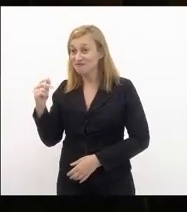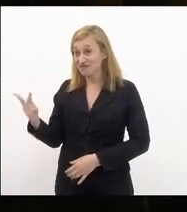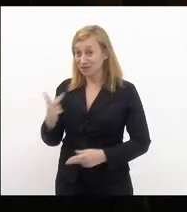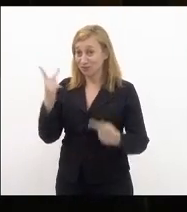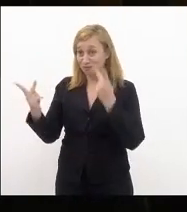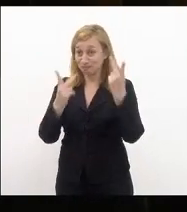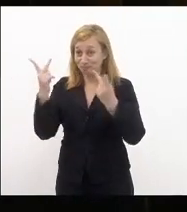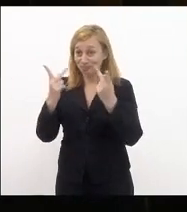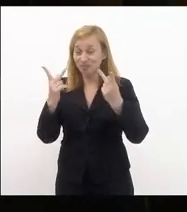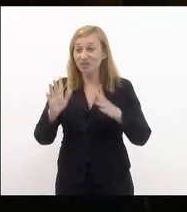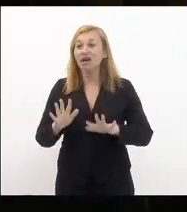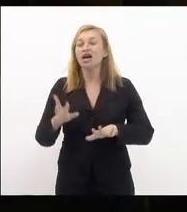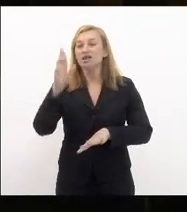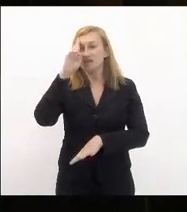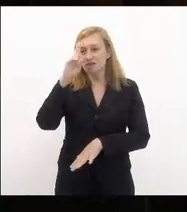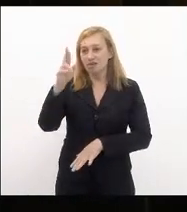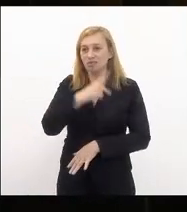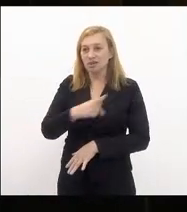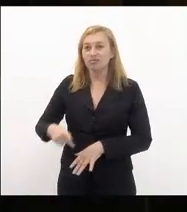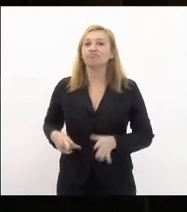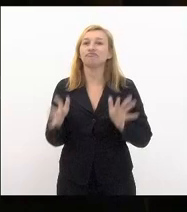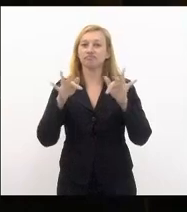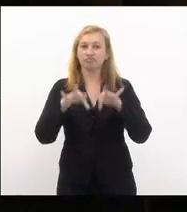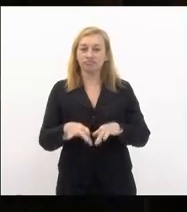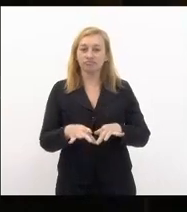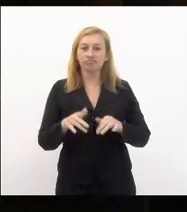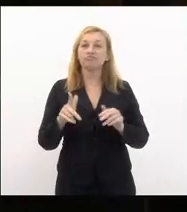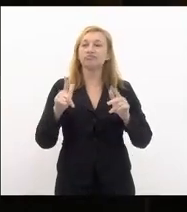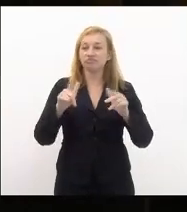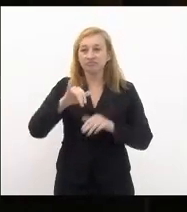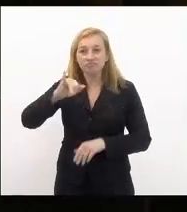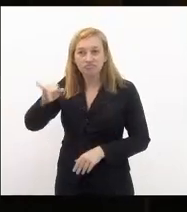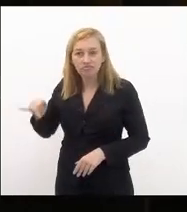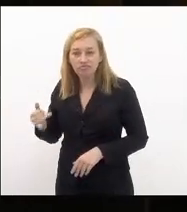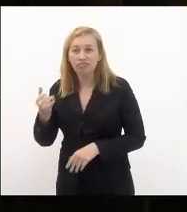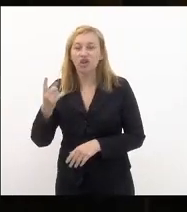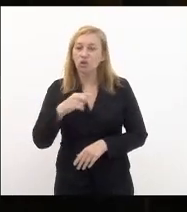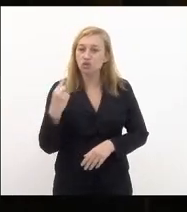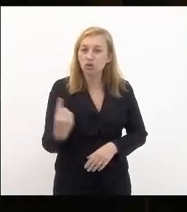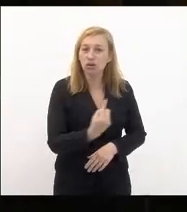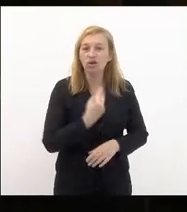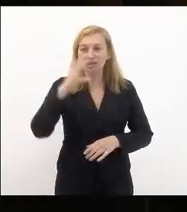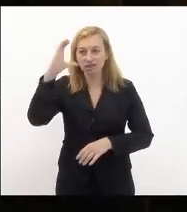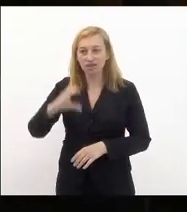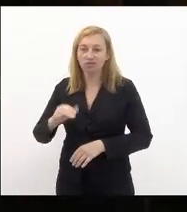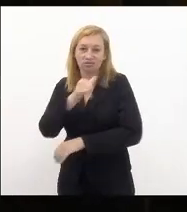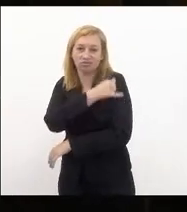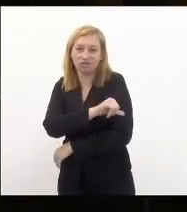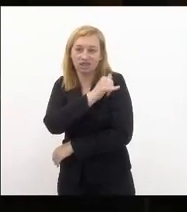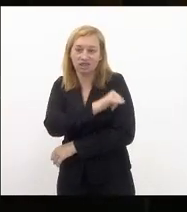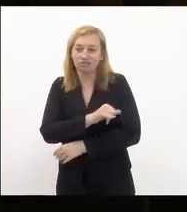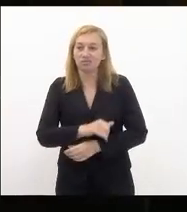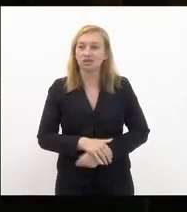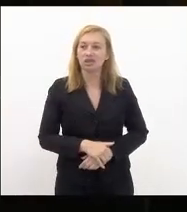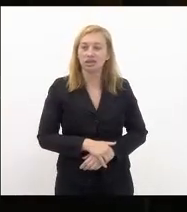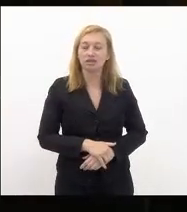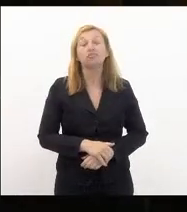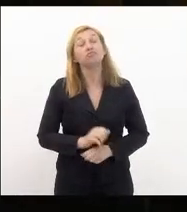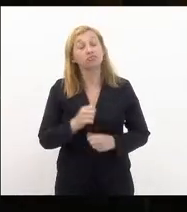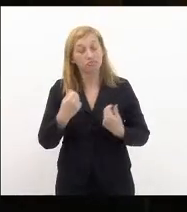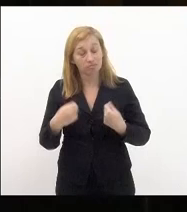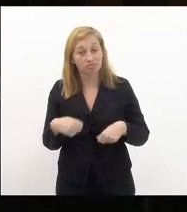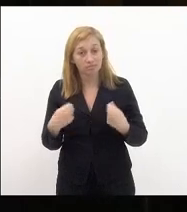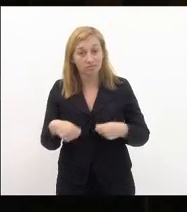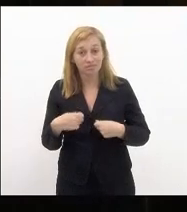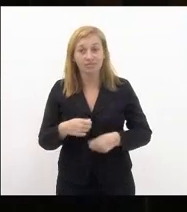senhora presidente para concluir nessa mesma oportunidade nós cidadãos do Rio de Janeiro deveríamos